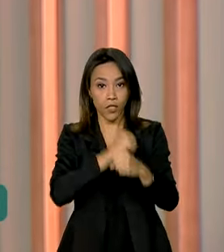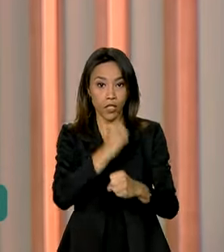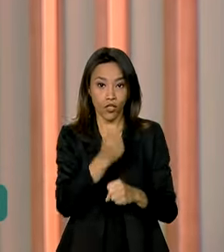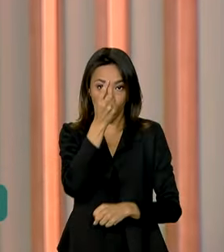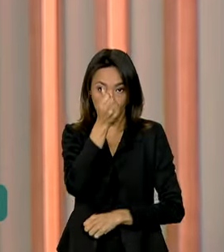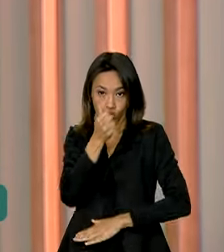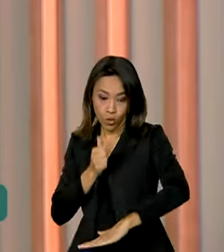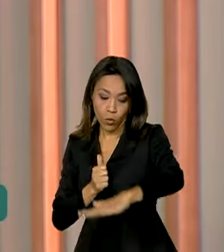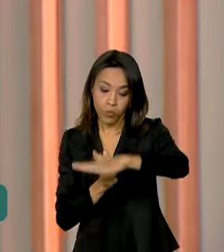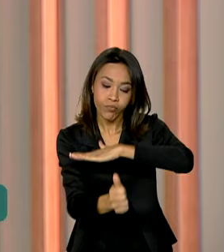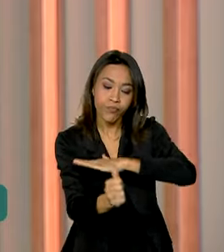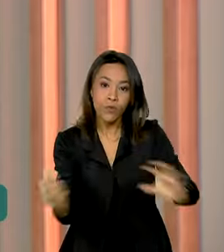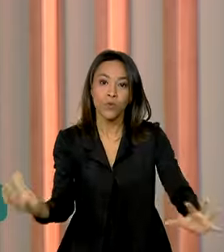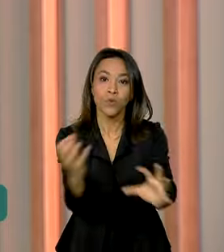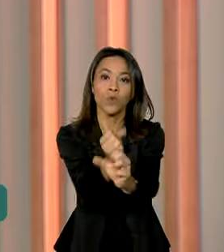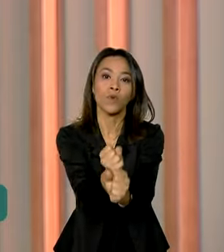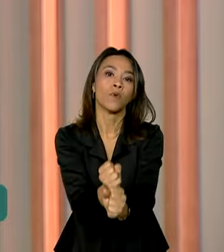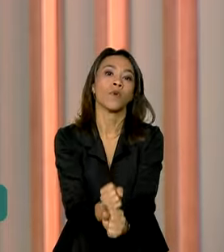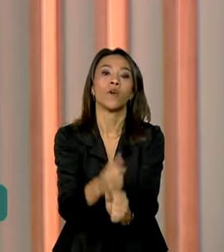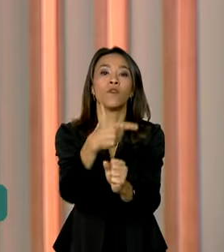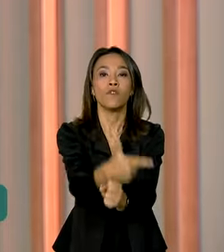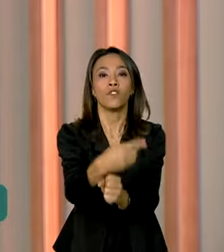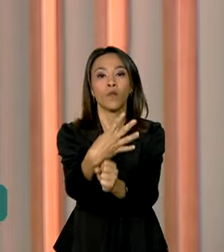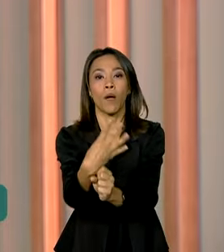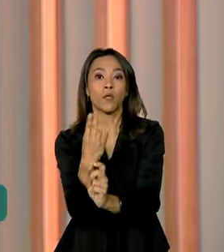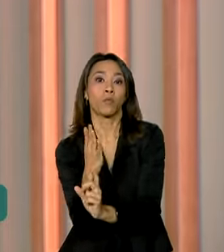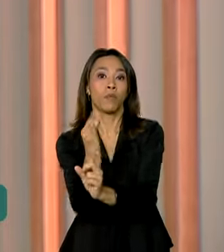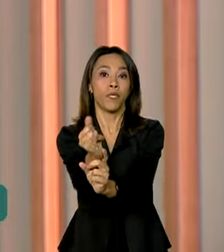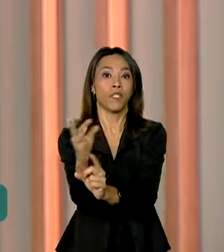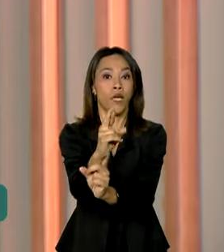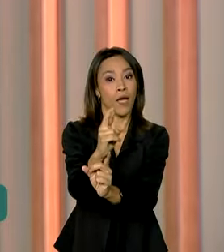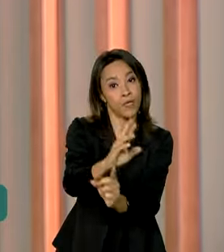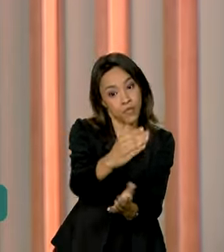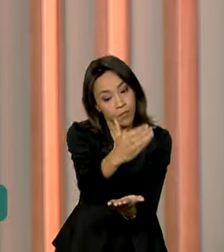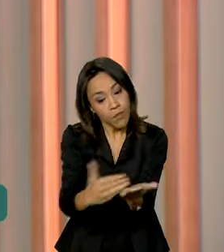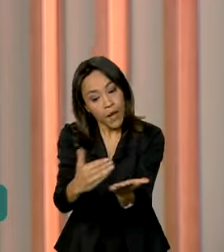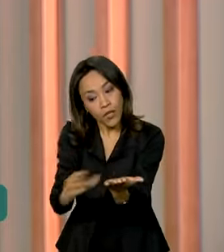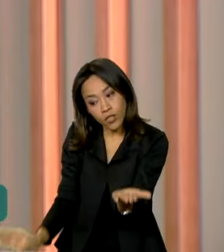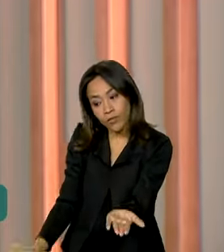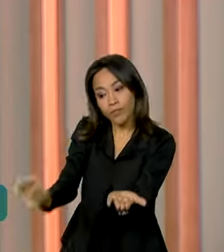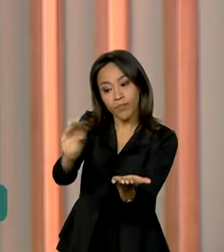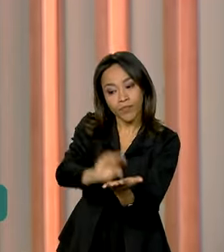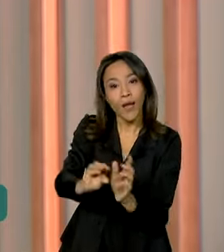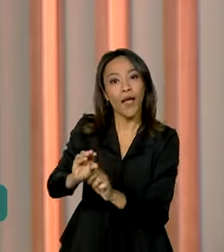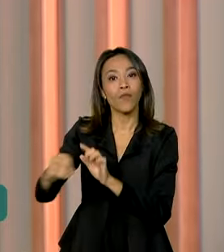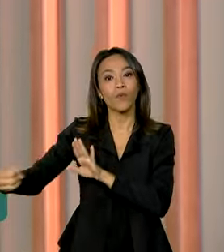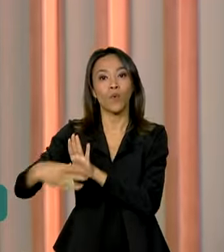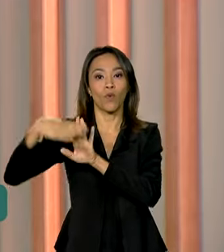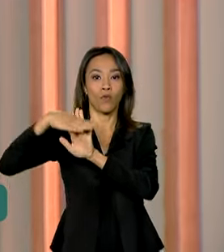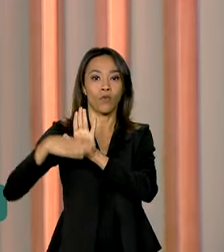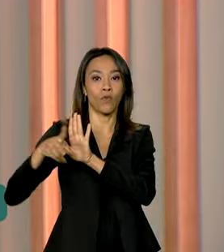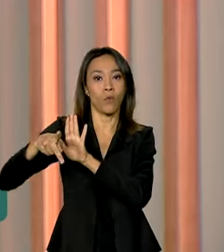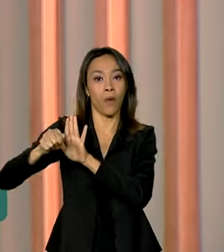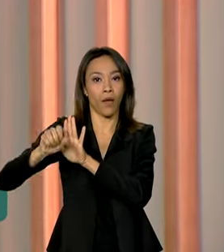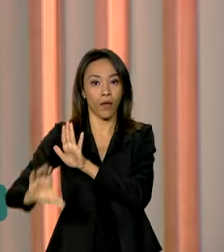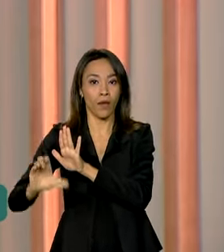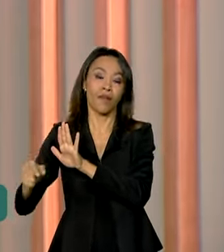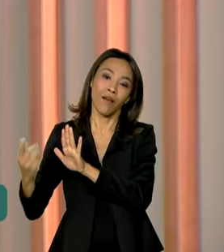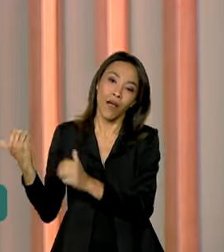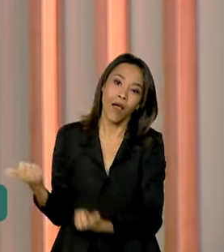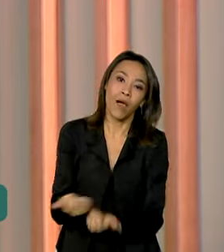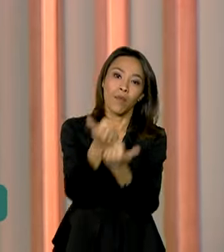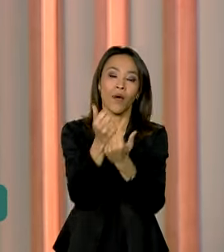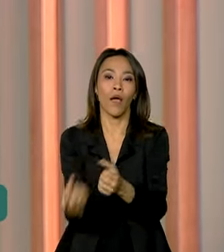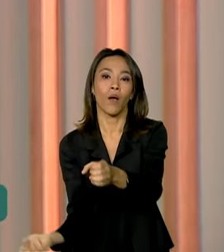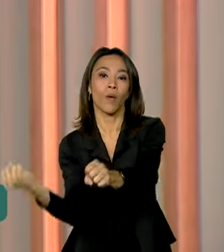investimentos chega a 24 bilhões de reais, sendo que parte vem do novo PAC, o que vai permitir a construção de novas